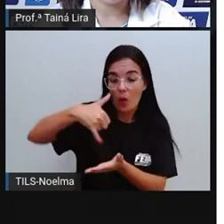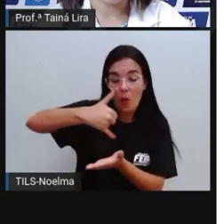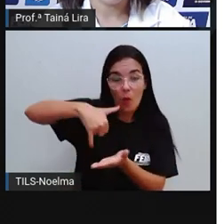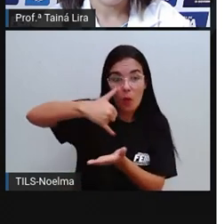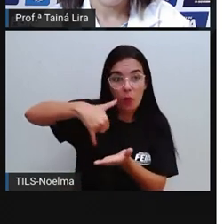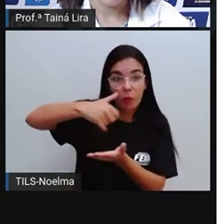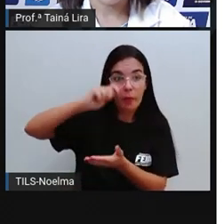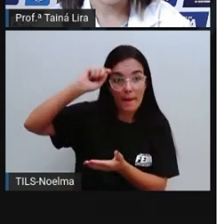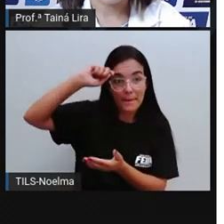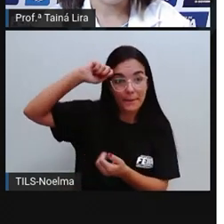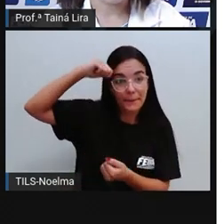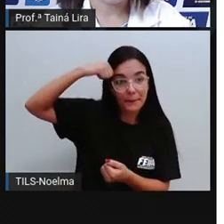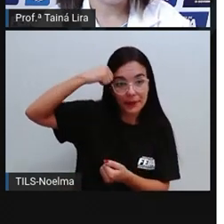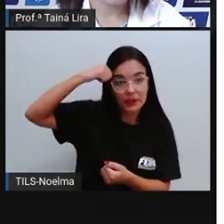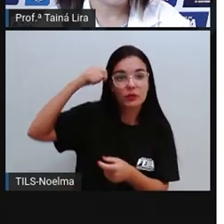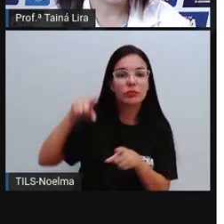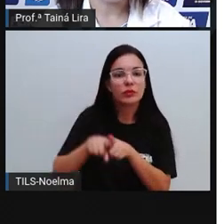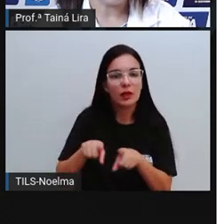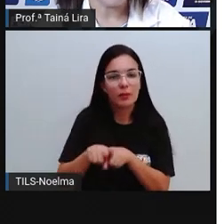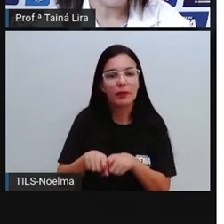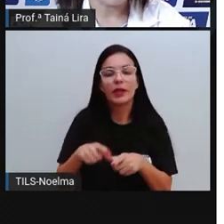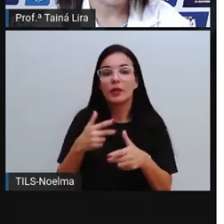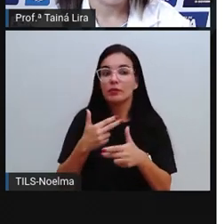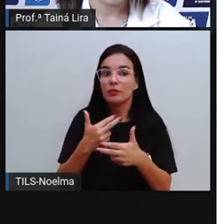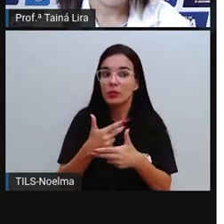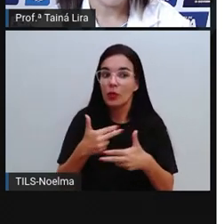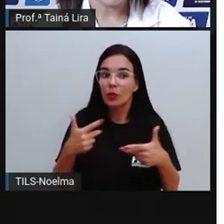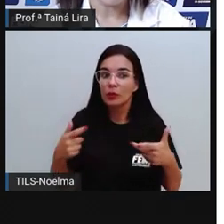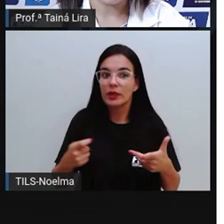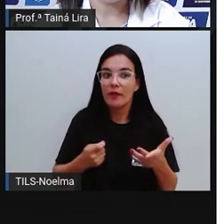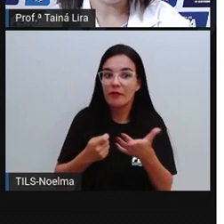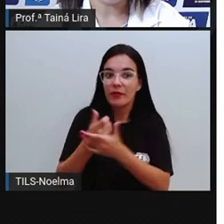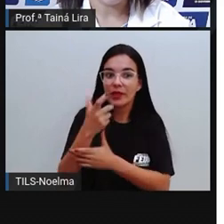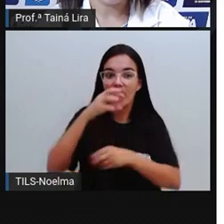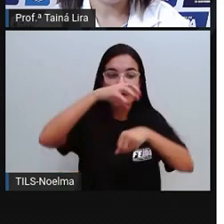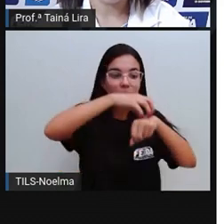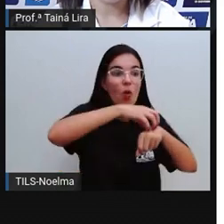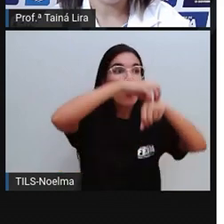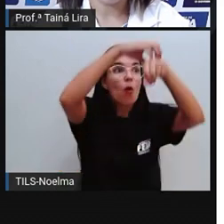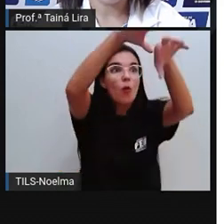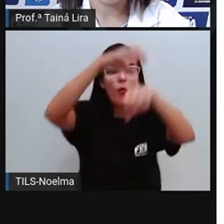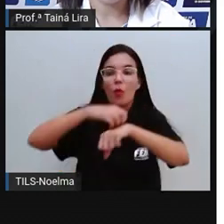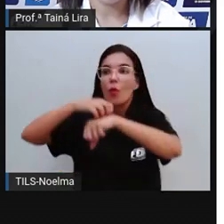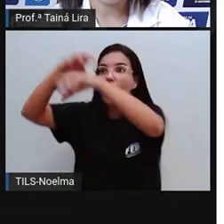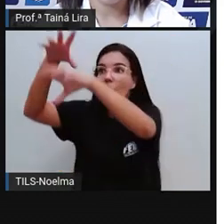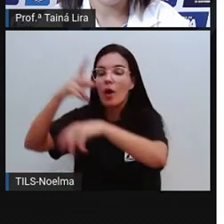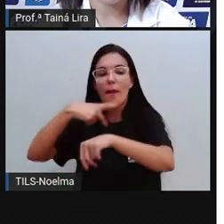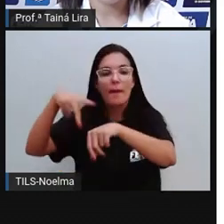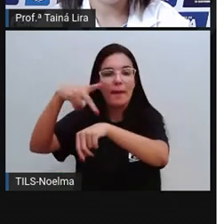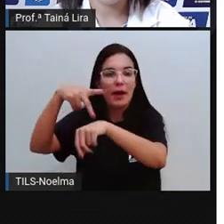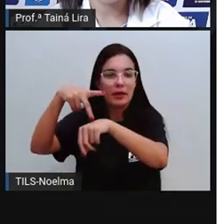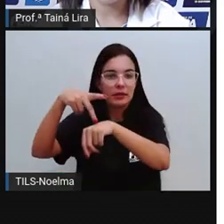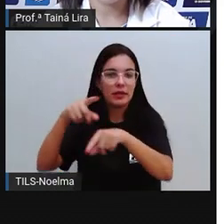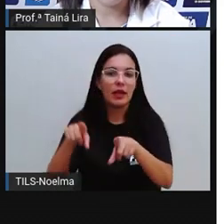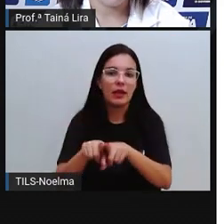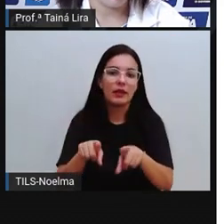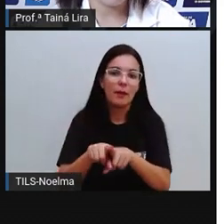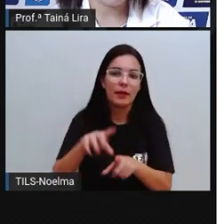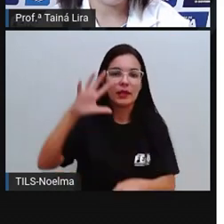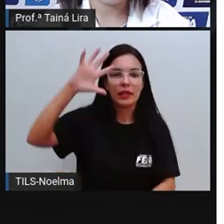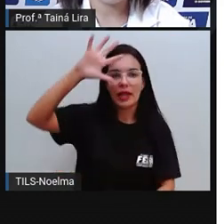produtos de grande exportação do país, tá? E é vital para as comunidades na Amazônia